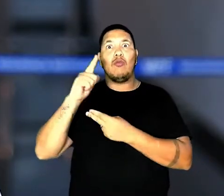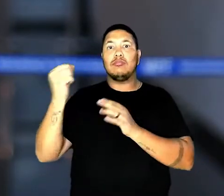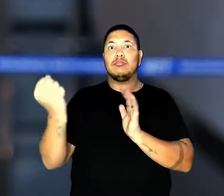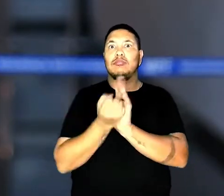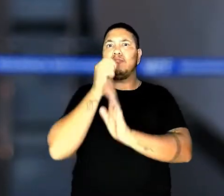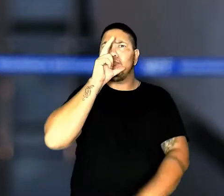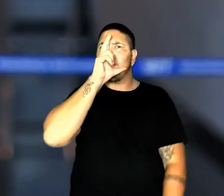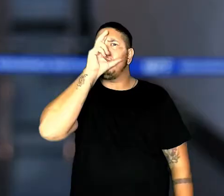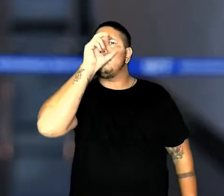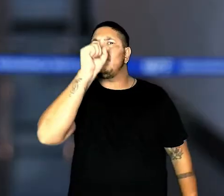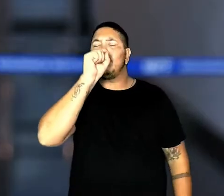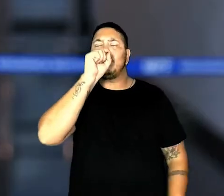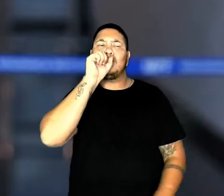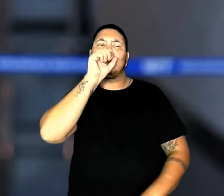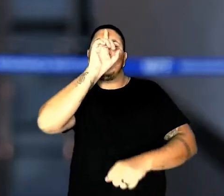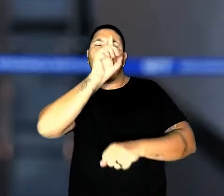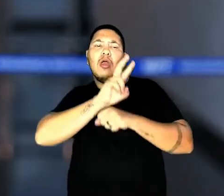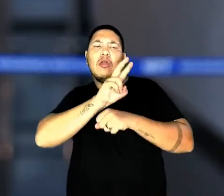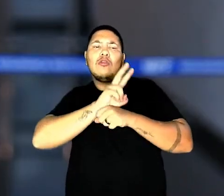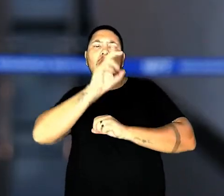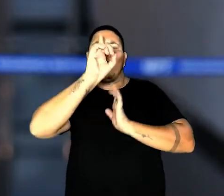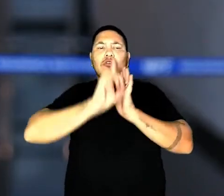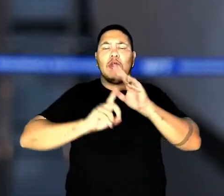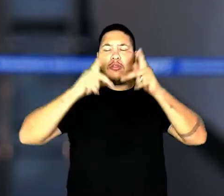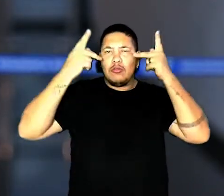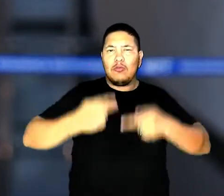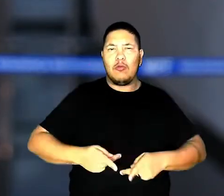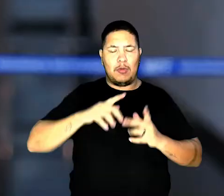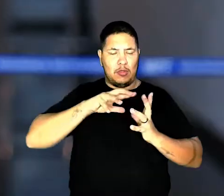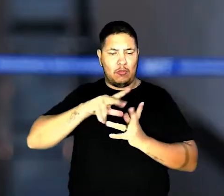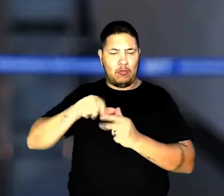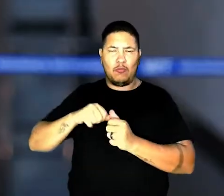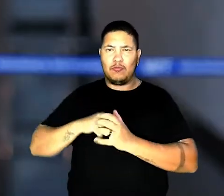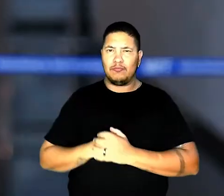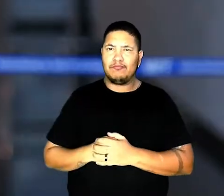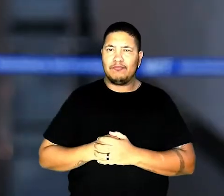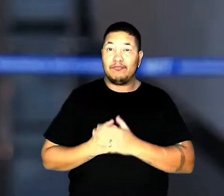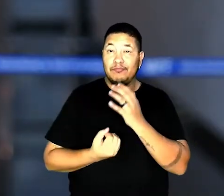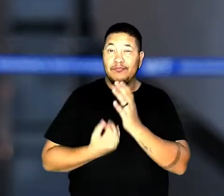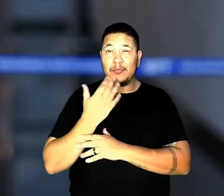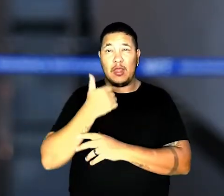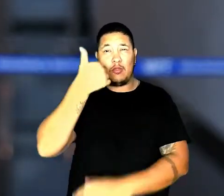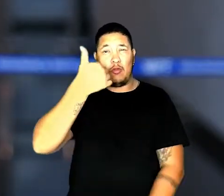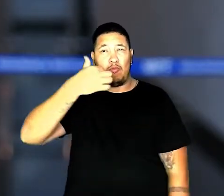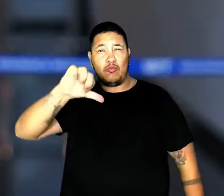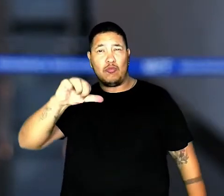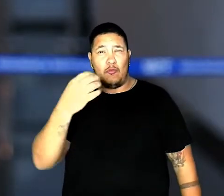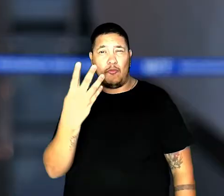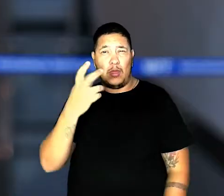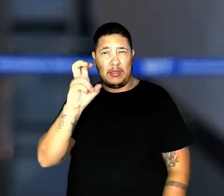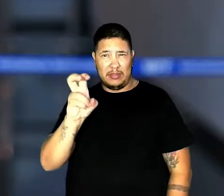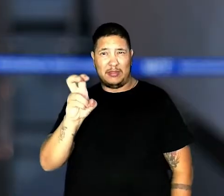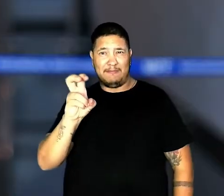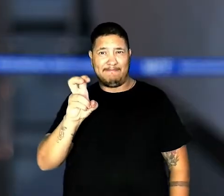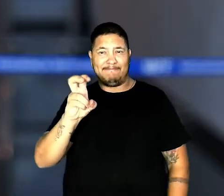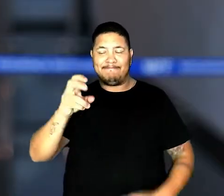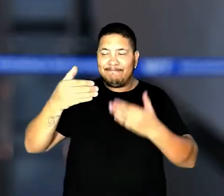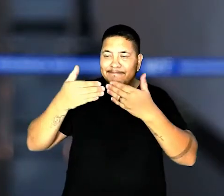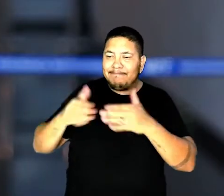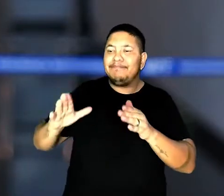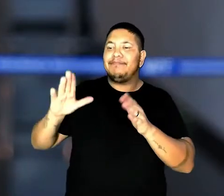outro grande marco na defesa dos direitos humanos no mundo. A ONU foi criada em 1945,